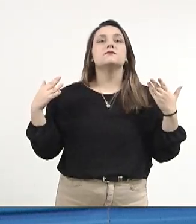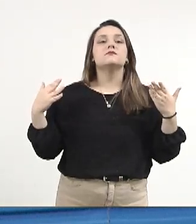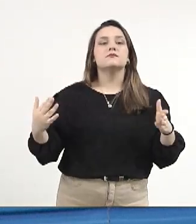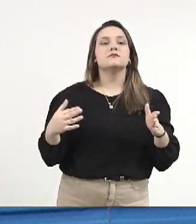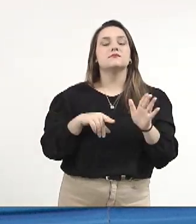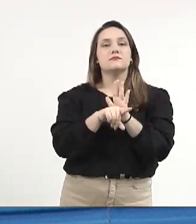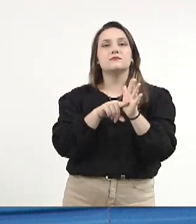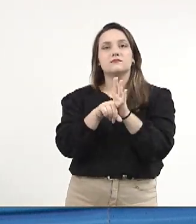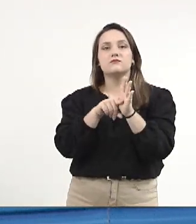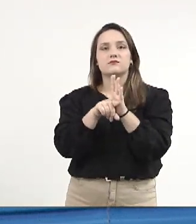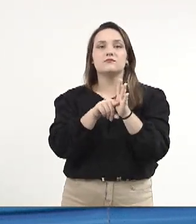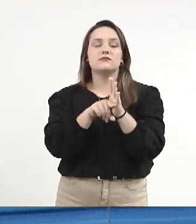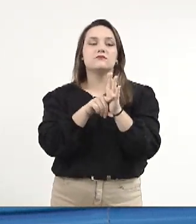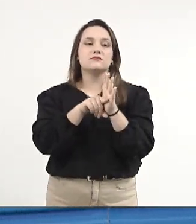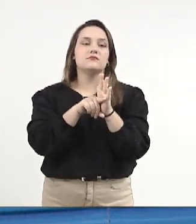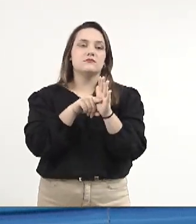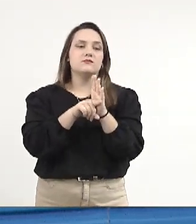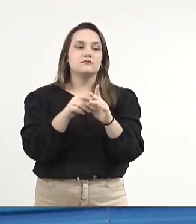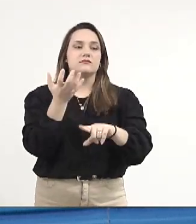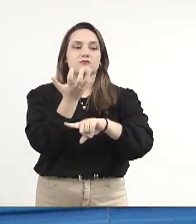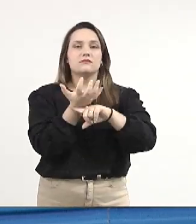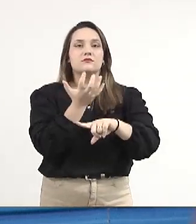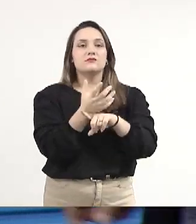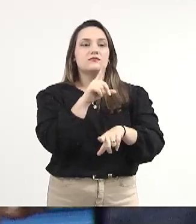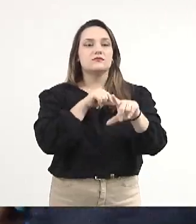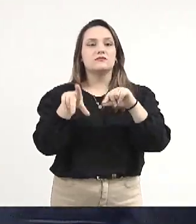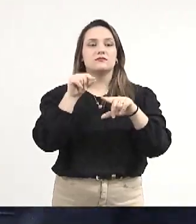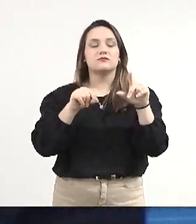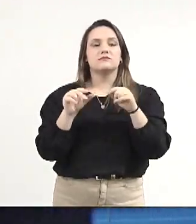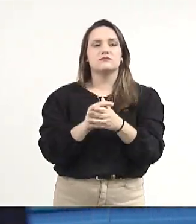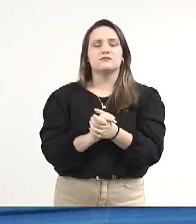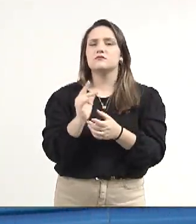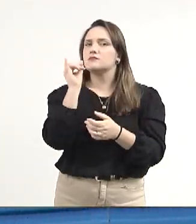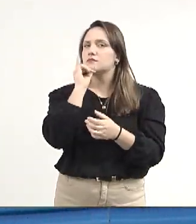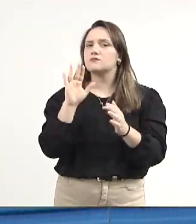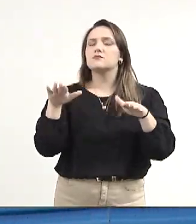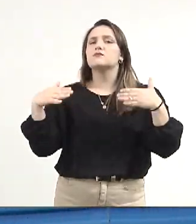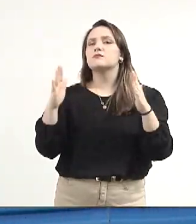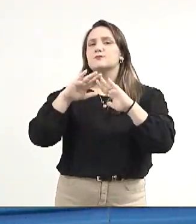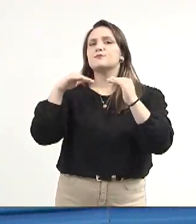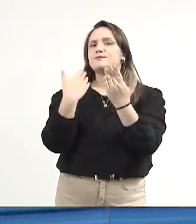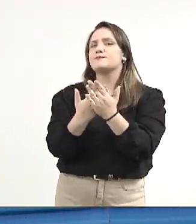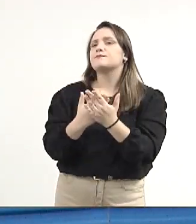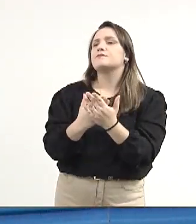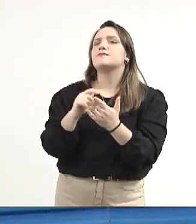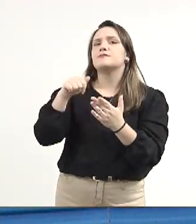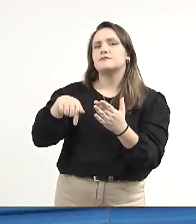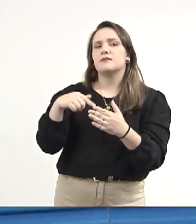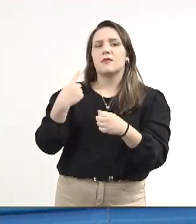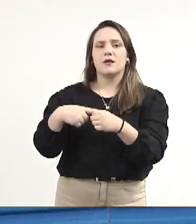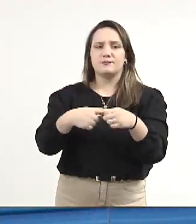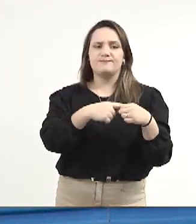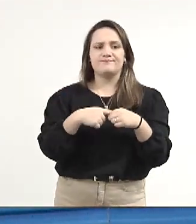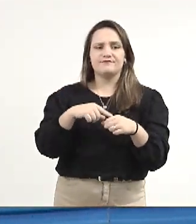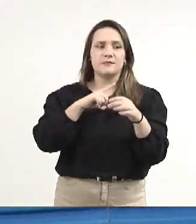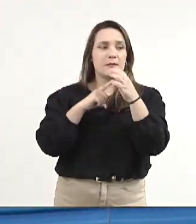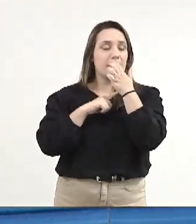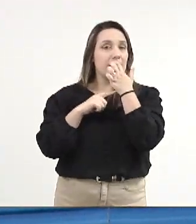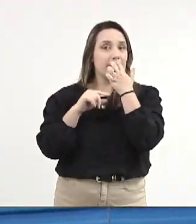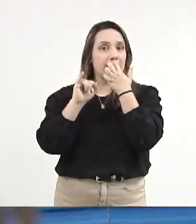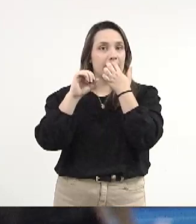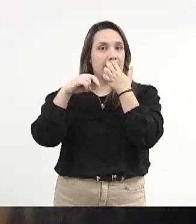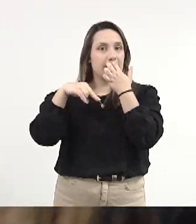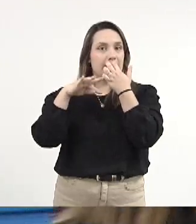nas escolas da rede. E eu quero saber o seguinte, quais escolas por município ofertam cada itinerário